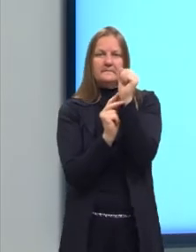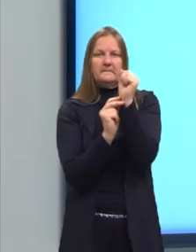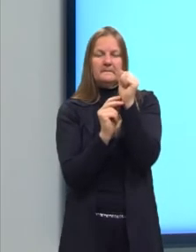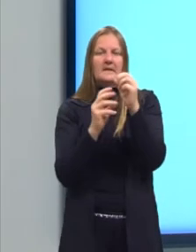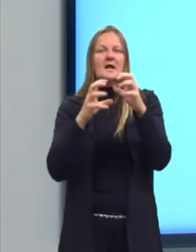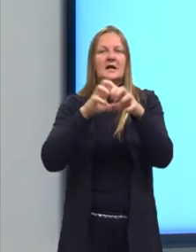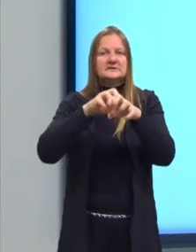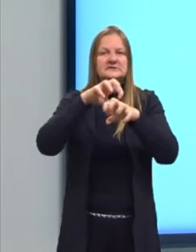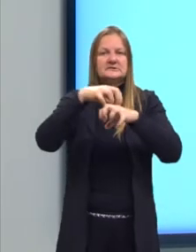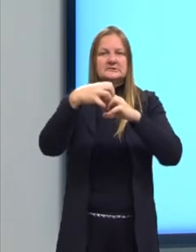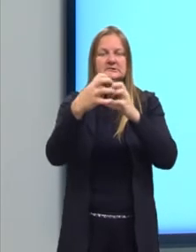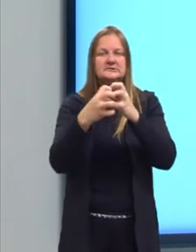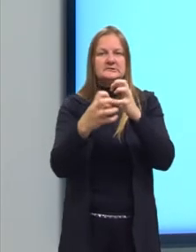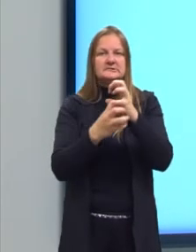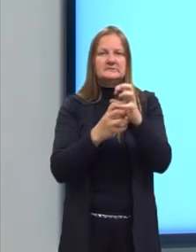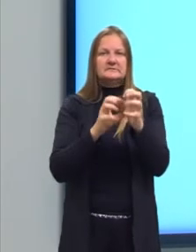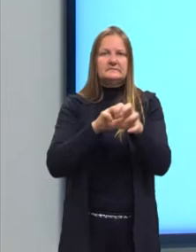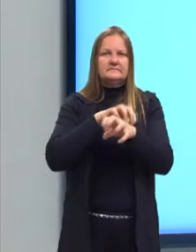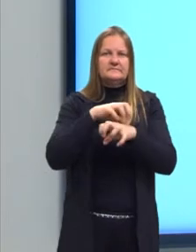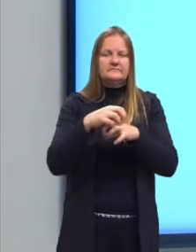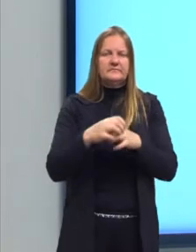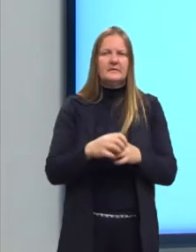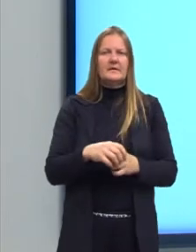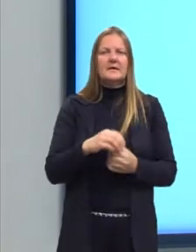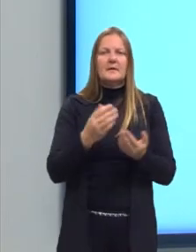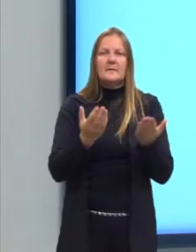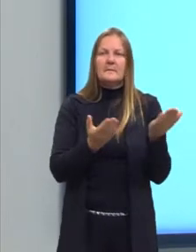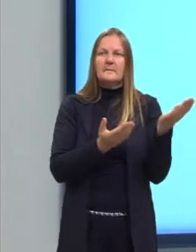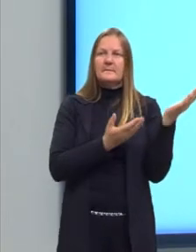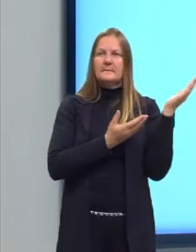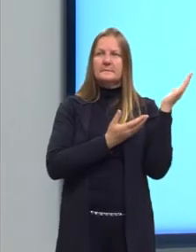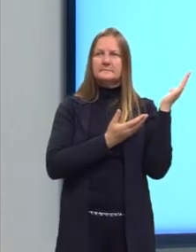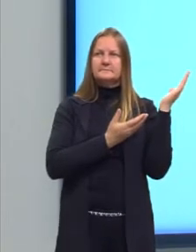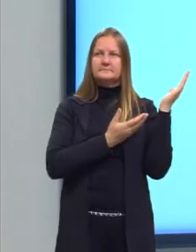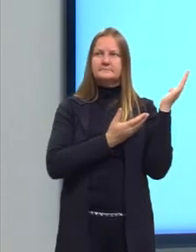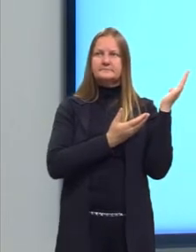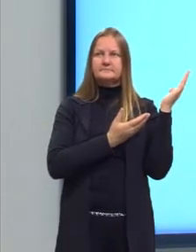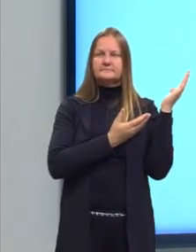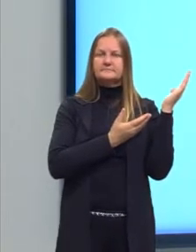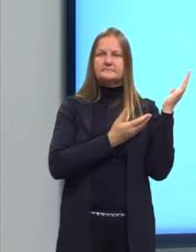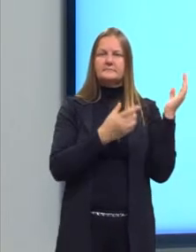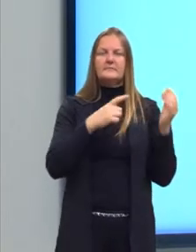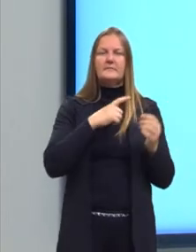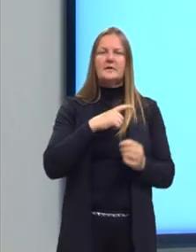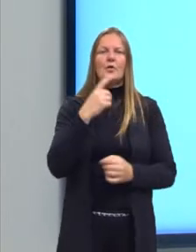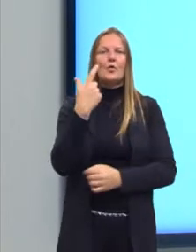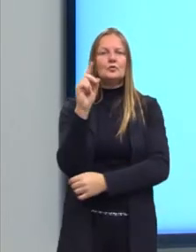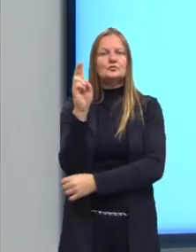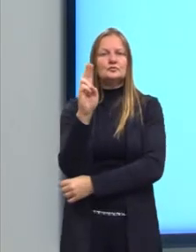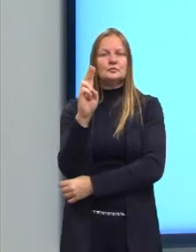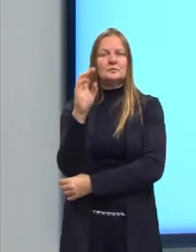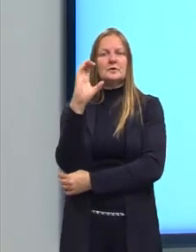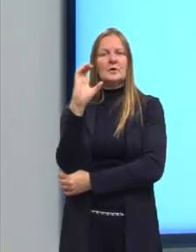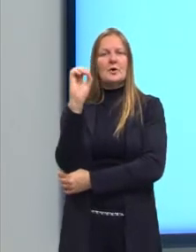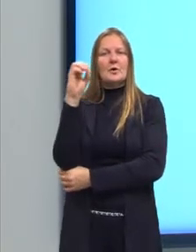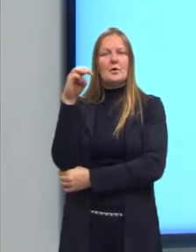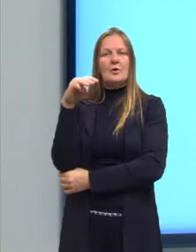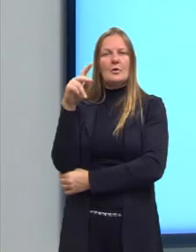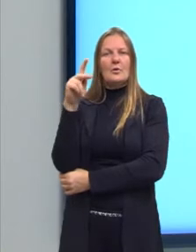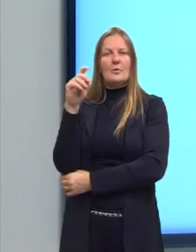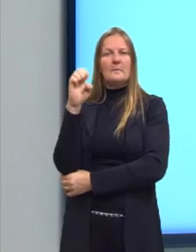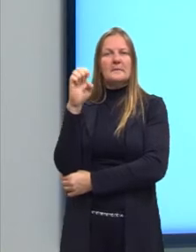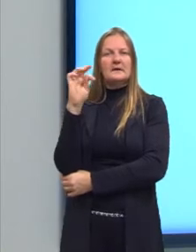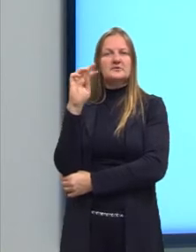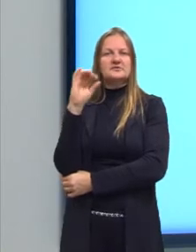É desarmônica, né gente? Lembrando. A competição também é desarmônica, né? Porque a